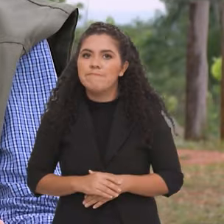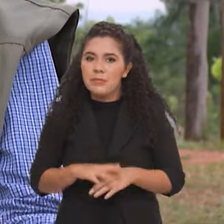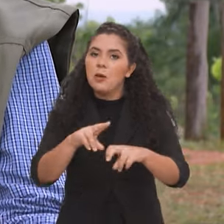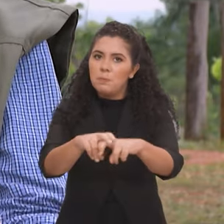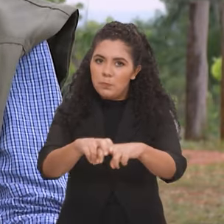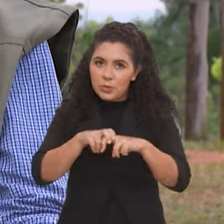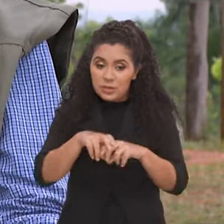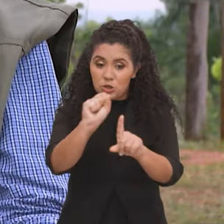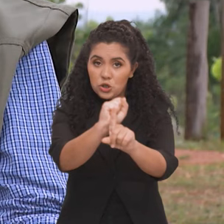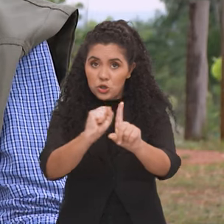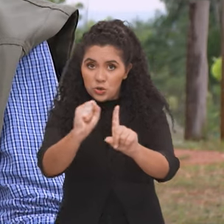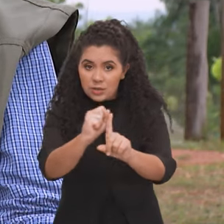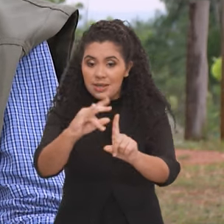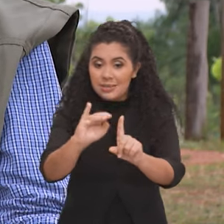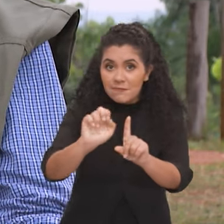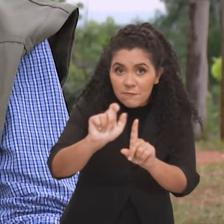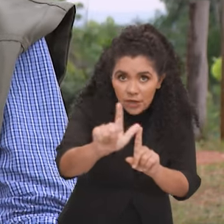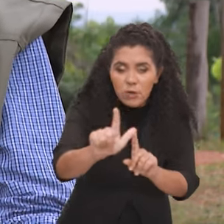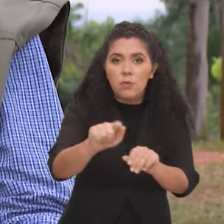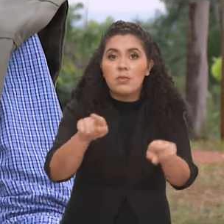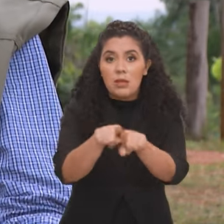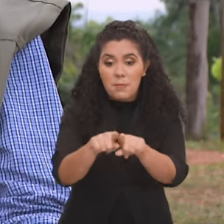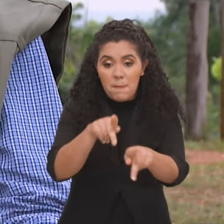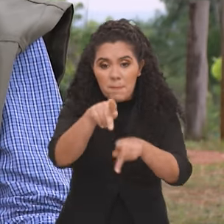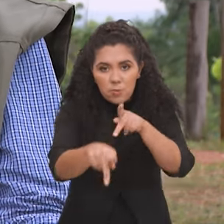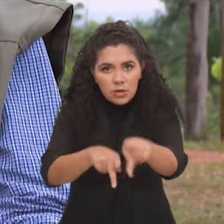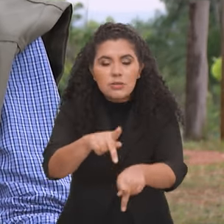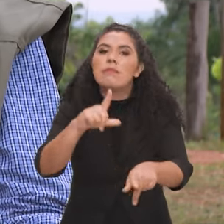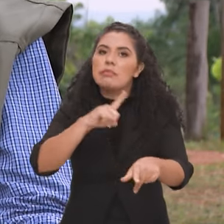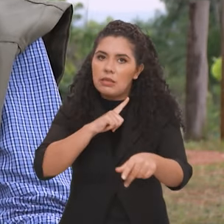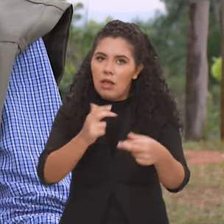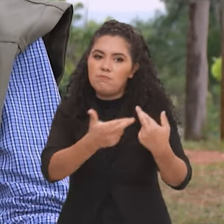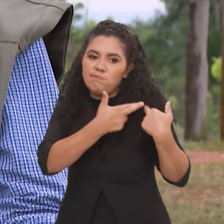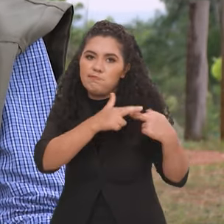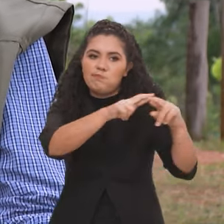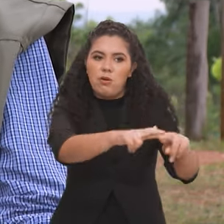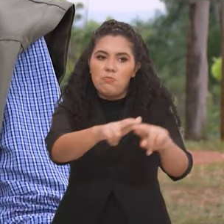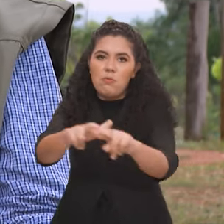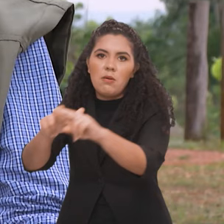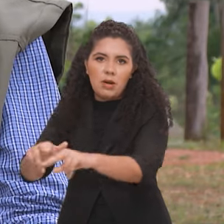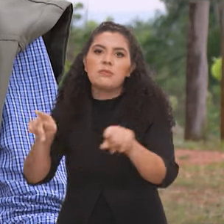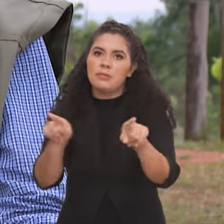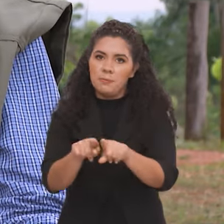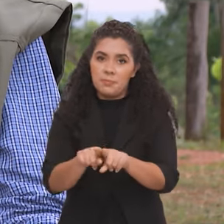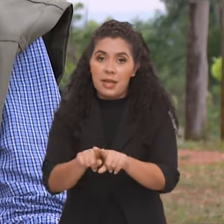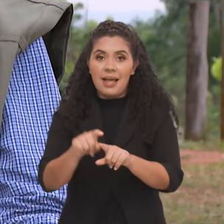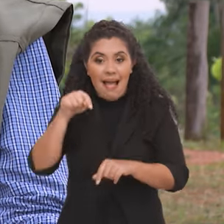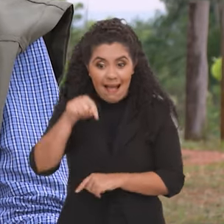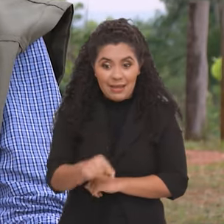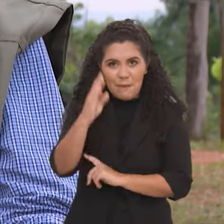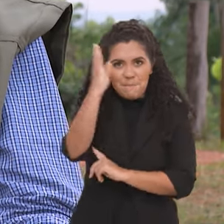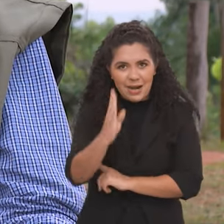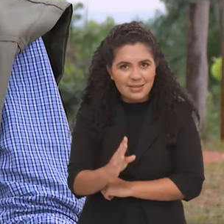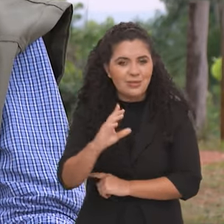Por isso que a sociedade civil, a população também tem a sua responsabilidade. Felizmente, o Brasil